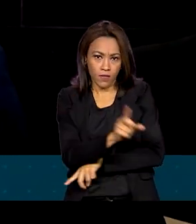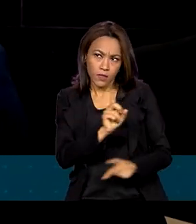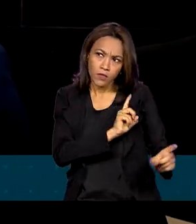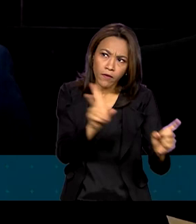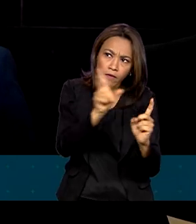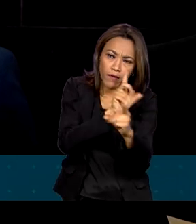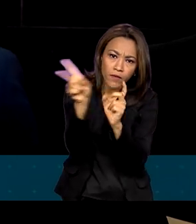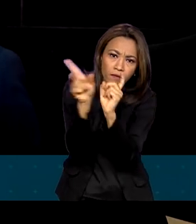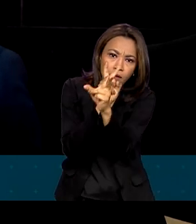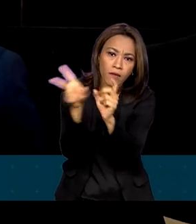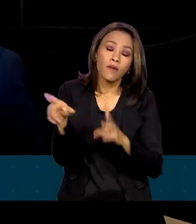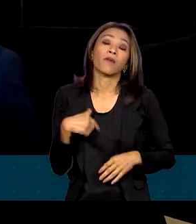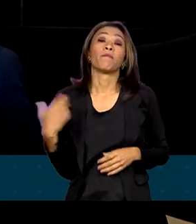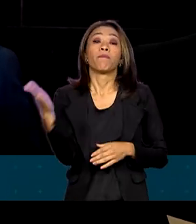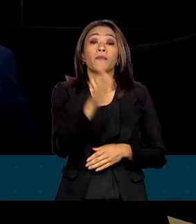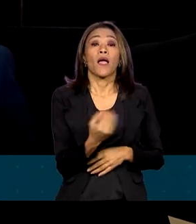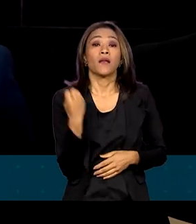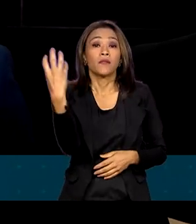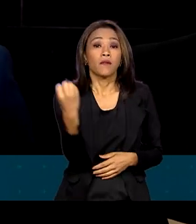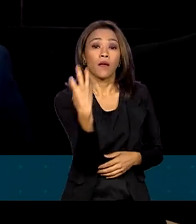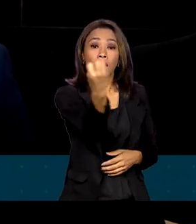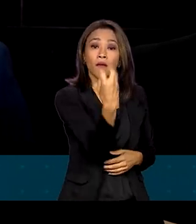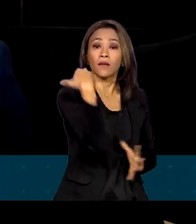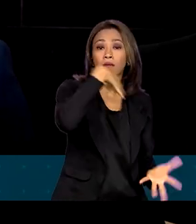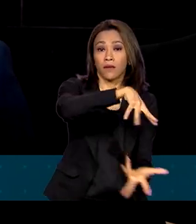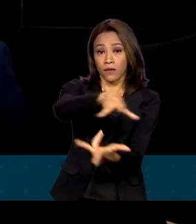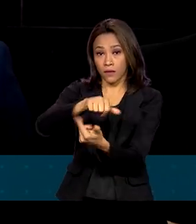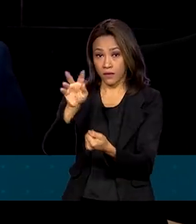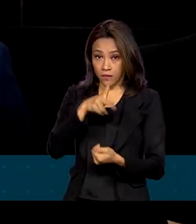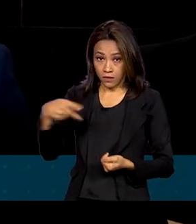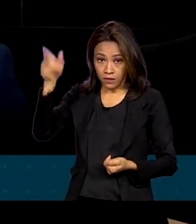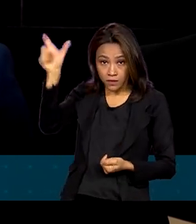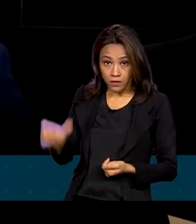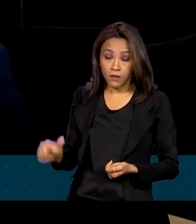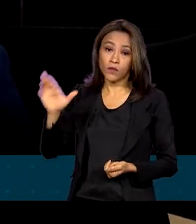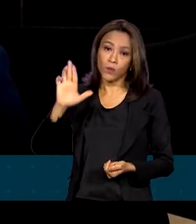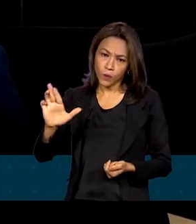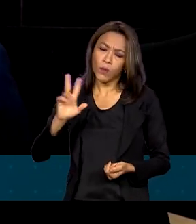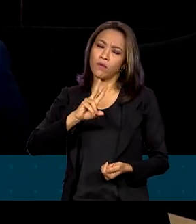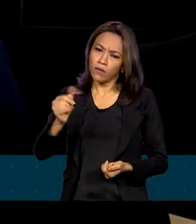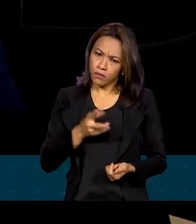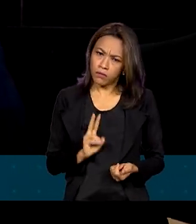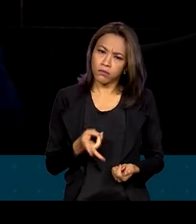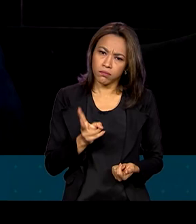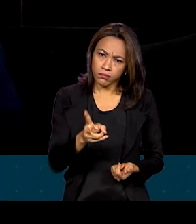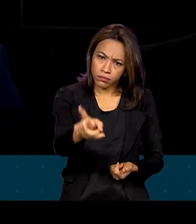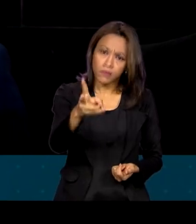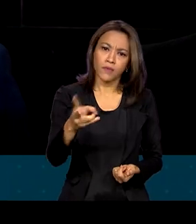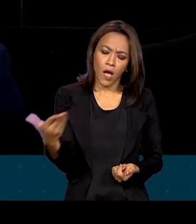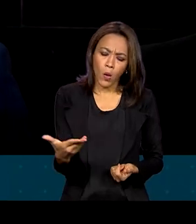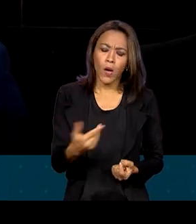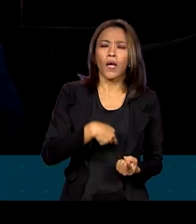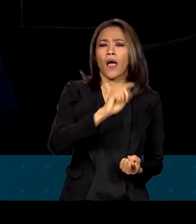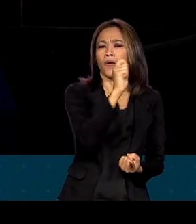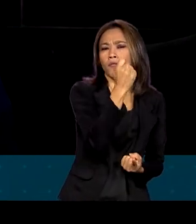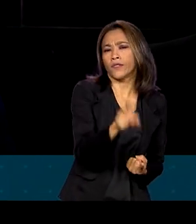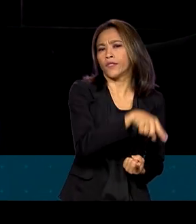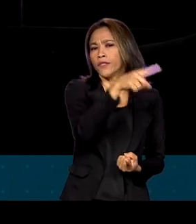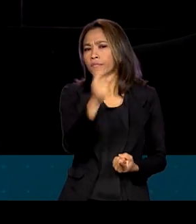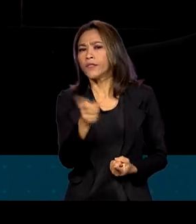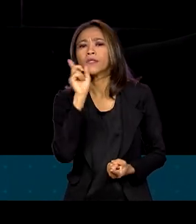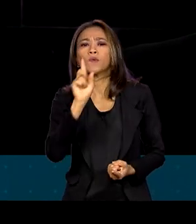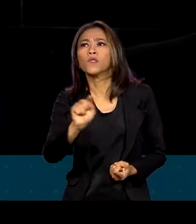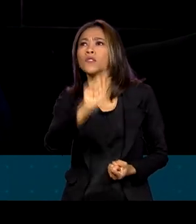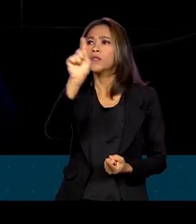trabalhando. As viagens internacionais do presidente Lula vão nesse sentido. Vai agora a Argentina, depois vai aos Estados